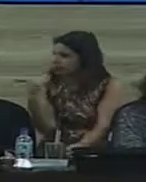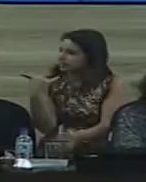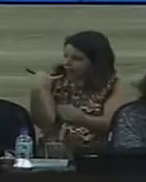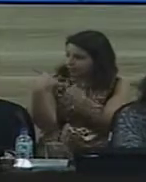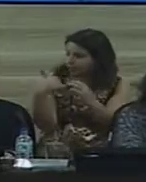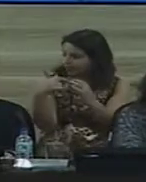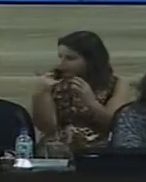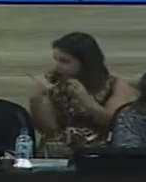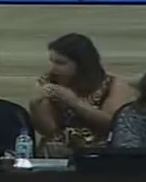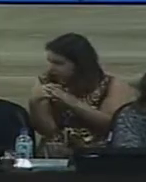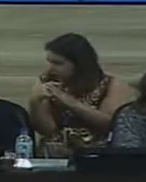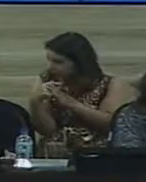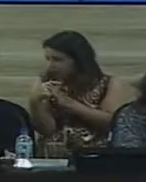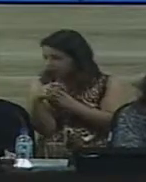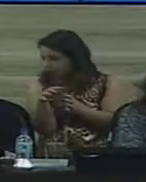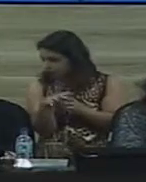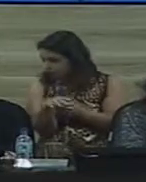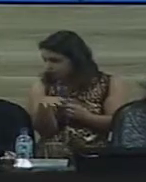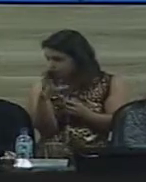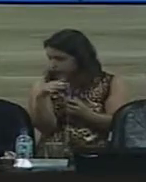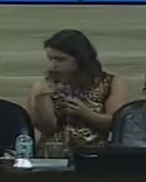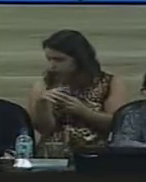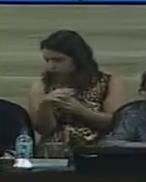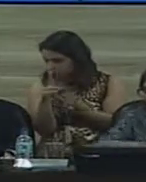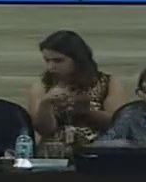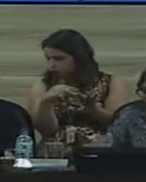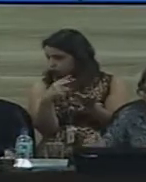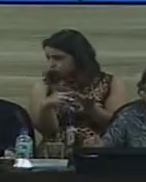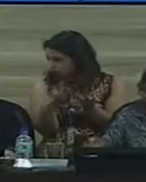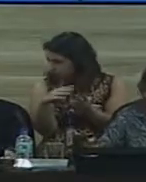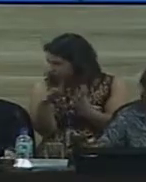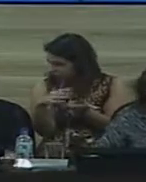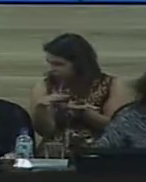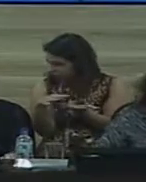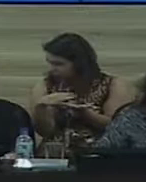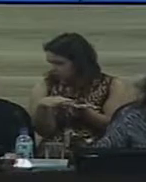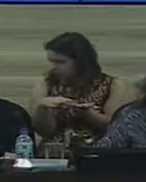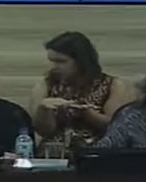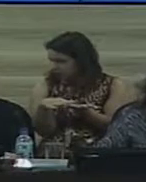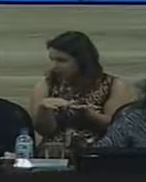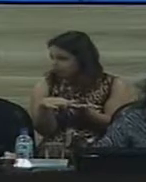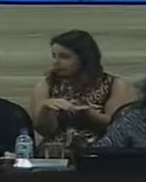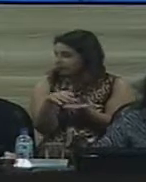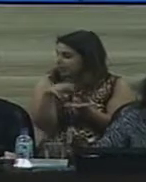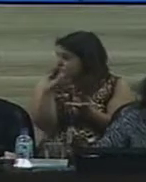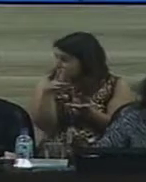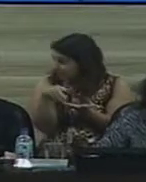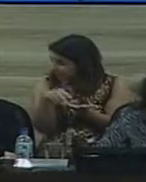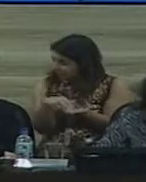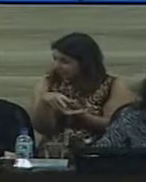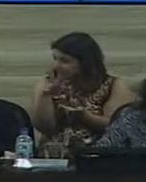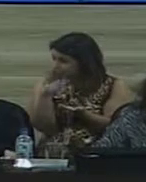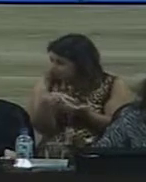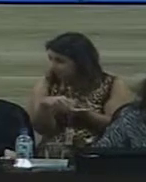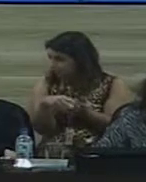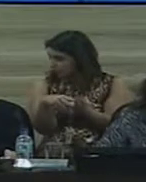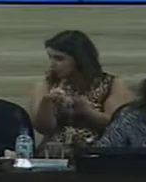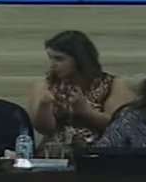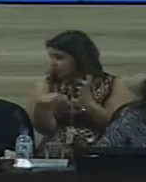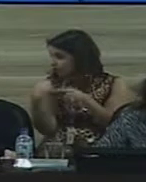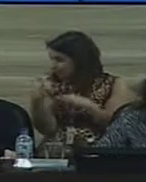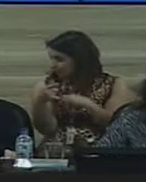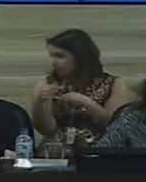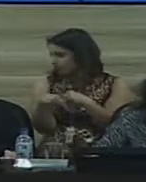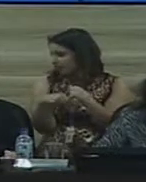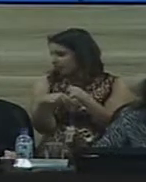Com a palavra, vereador Jorge de Freita. Senhora presidenta, doutora Mara, que temporariamente ocupa a direção da mesa